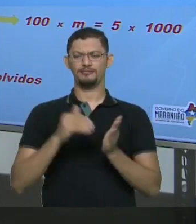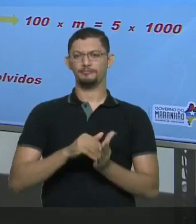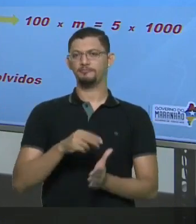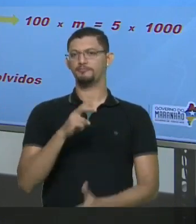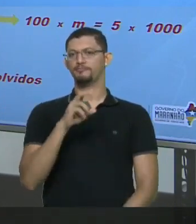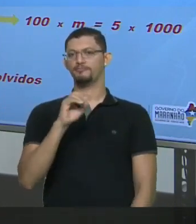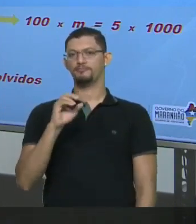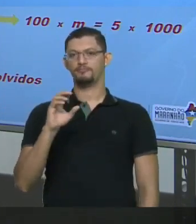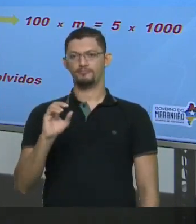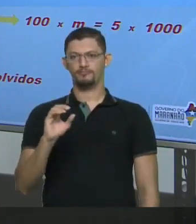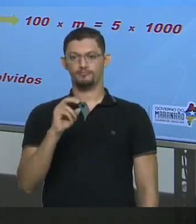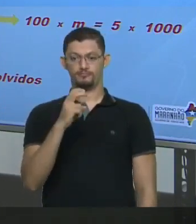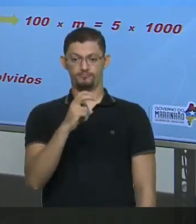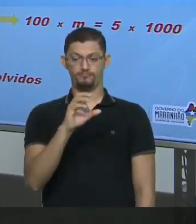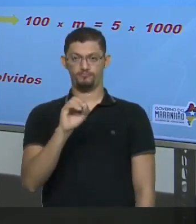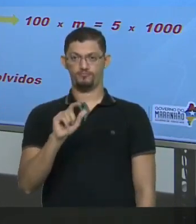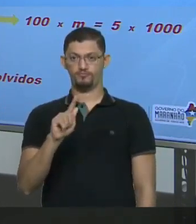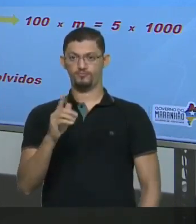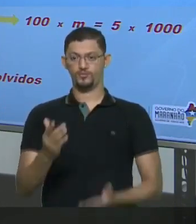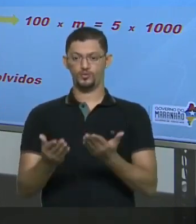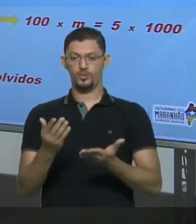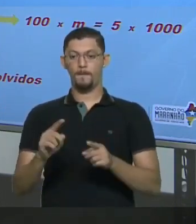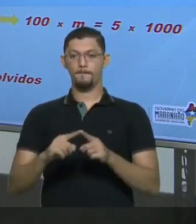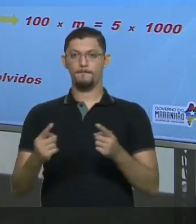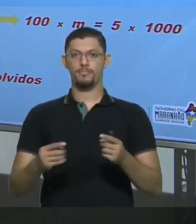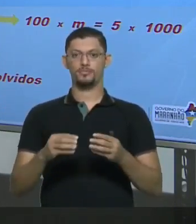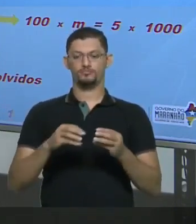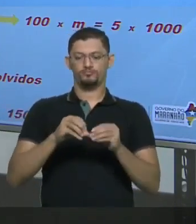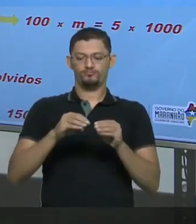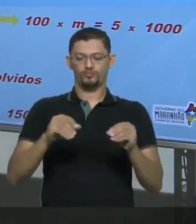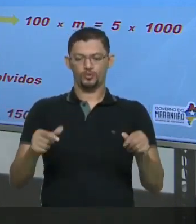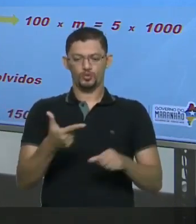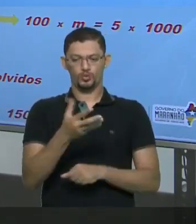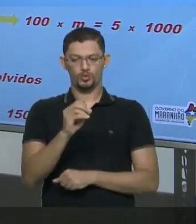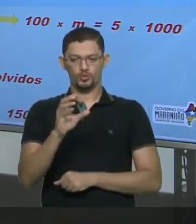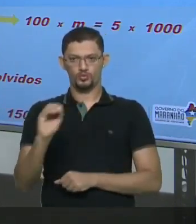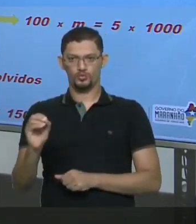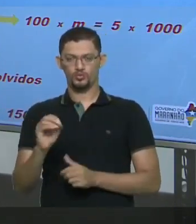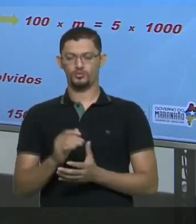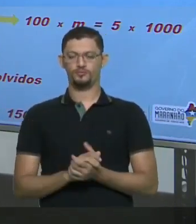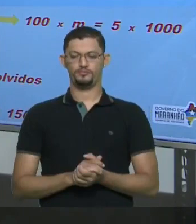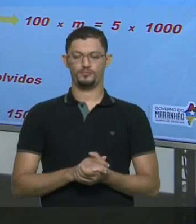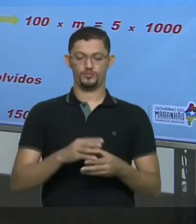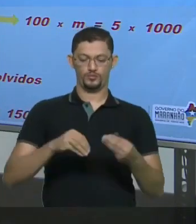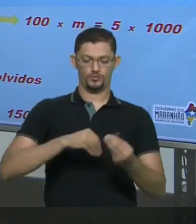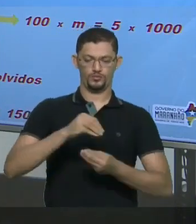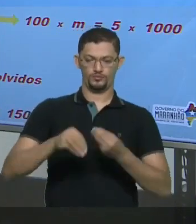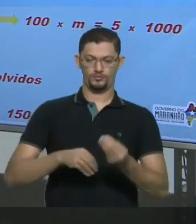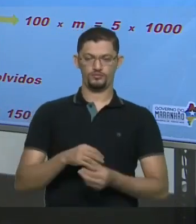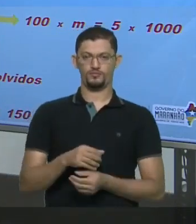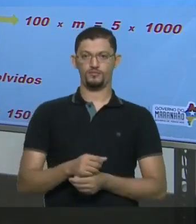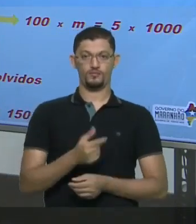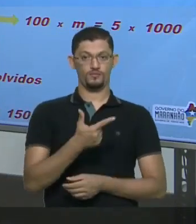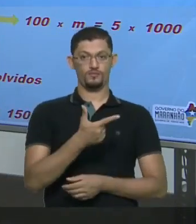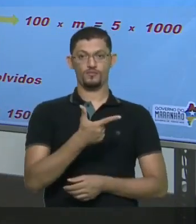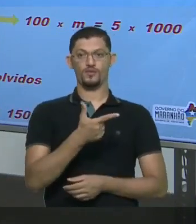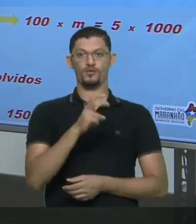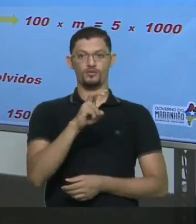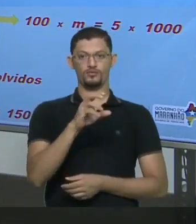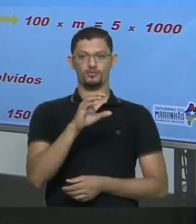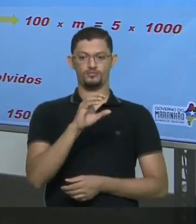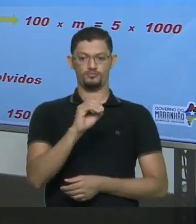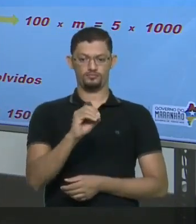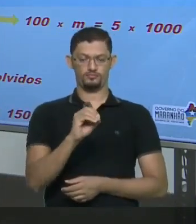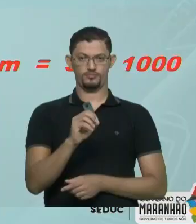dissolveu 200 O que é vai acontecer É só fazer a diferença 200 que ele dissolveu Menos os 50 gramas